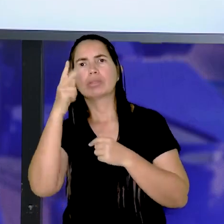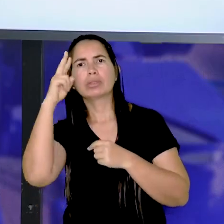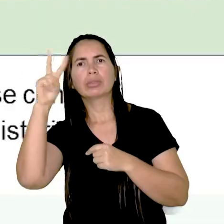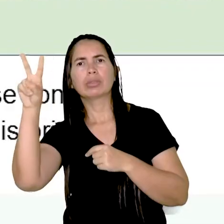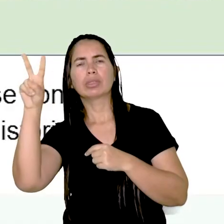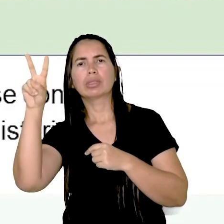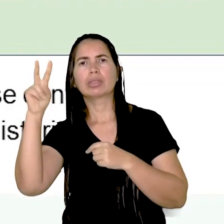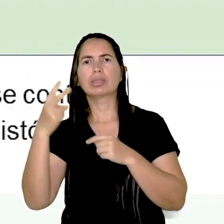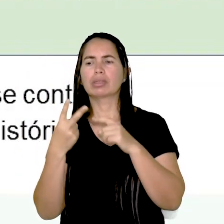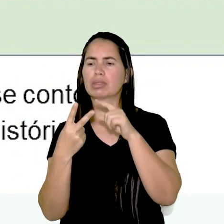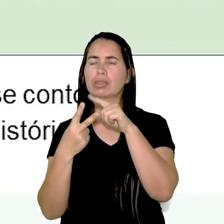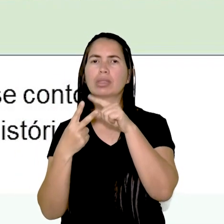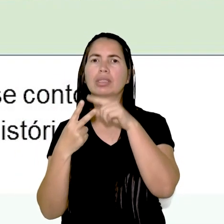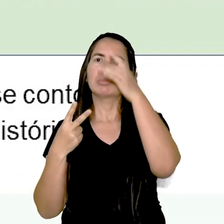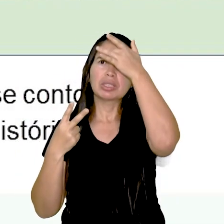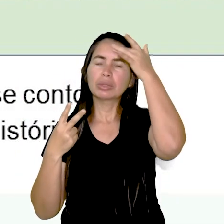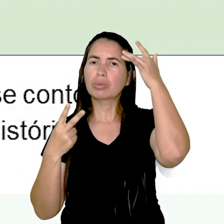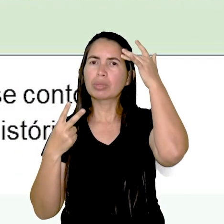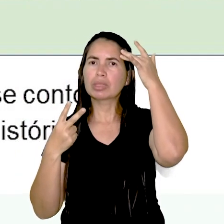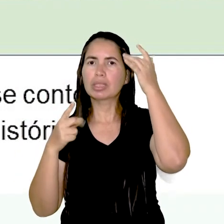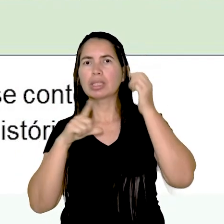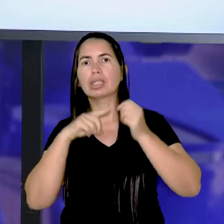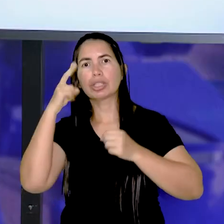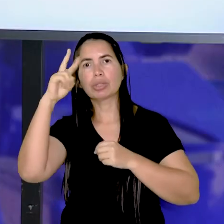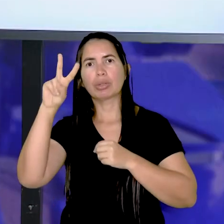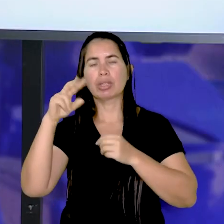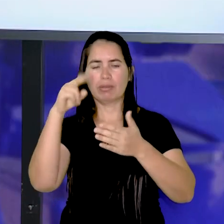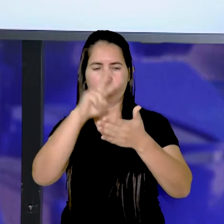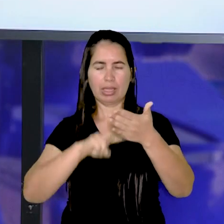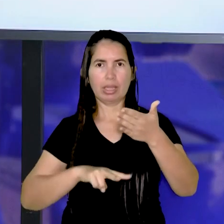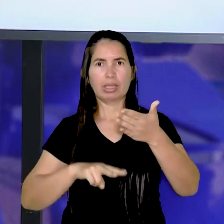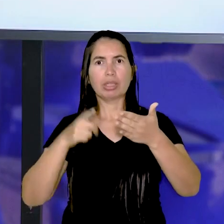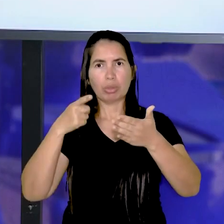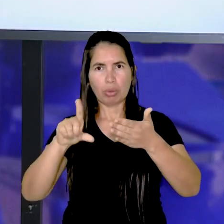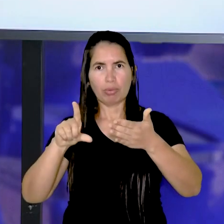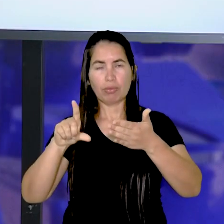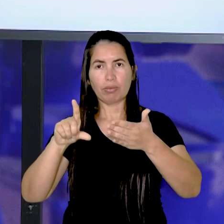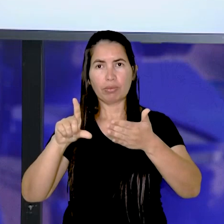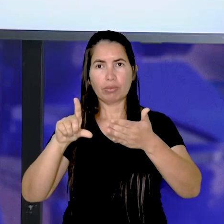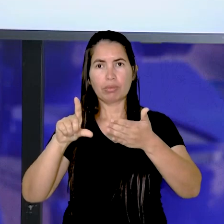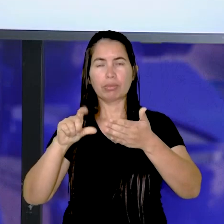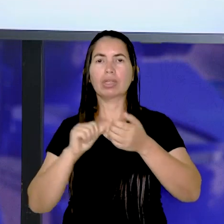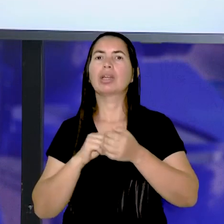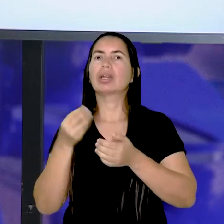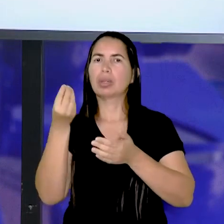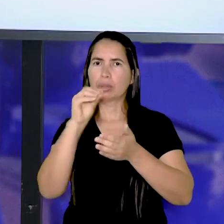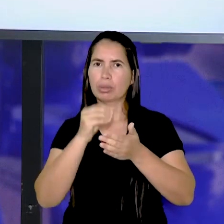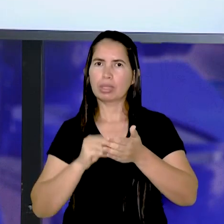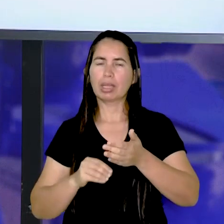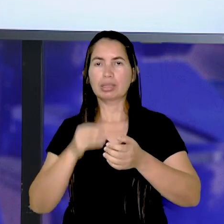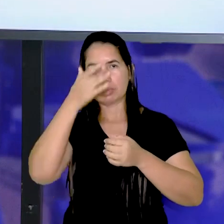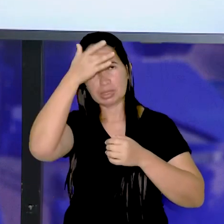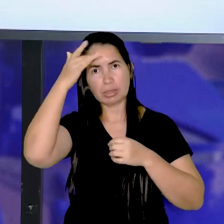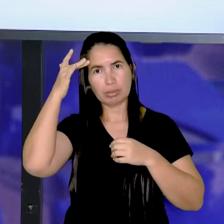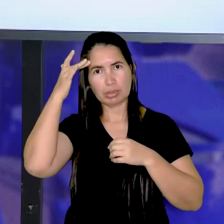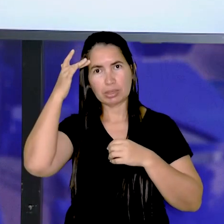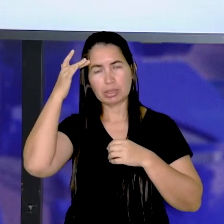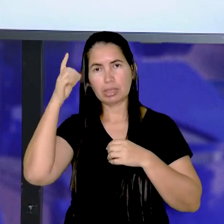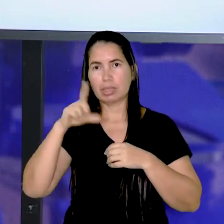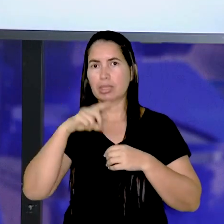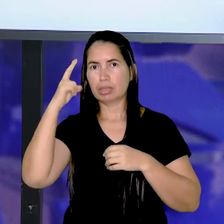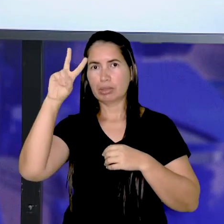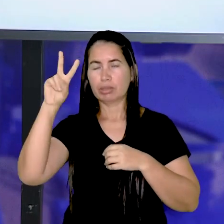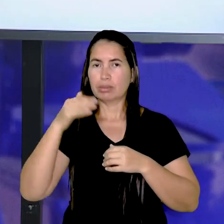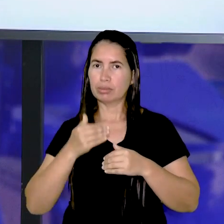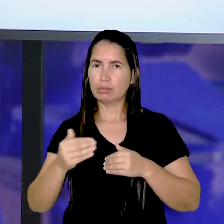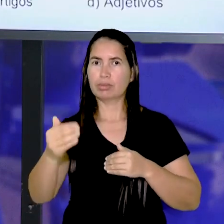C, quem são os personagens? Você vai dar uma releitura e vai botar aqui para a gente quem são os personagens. Vamos continuar